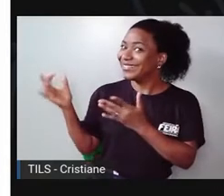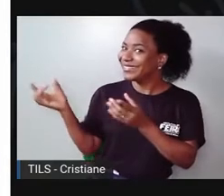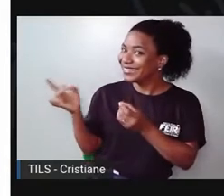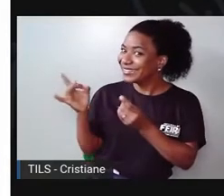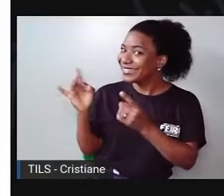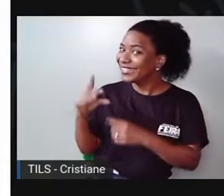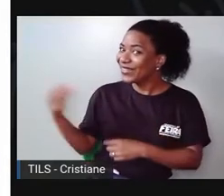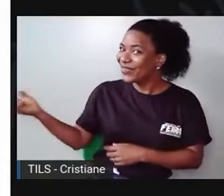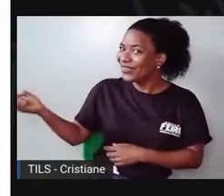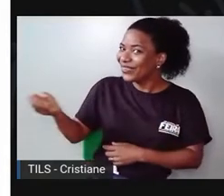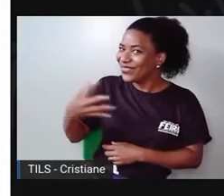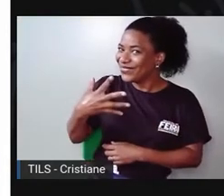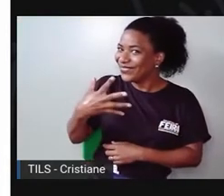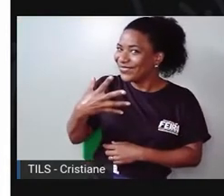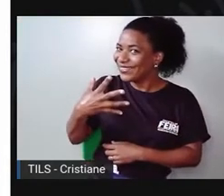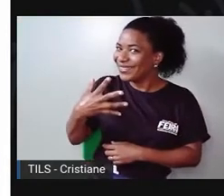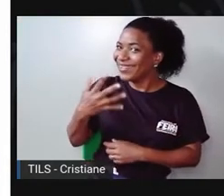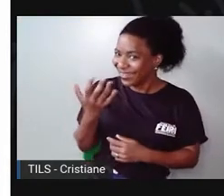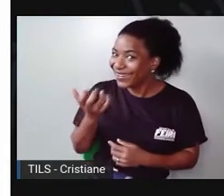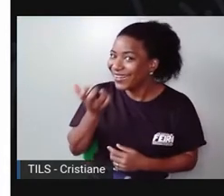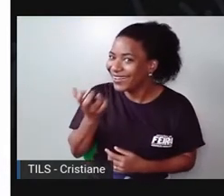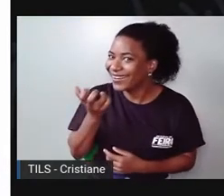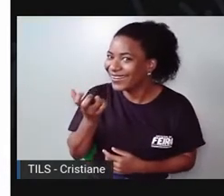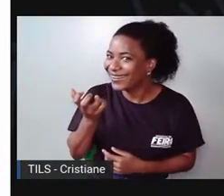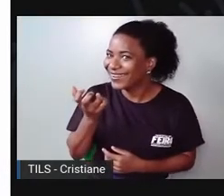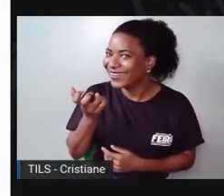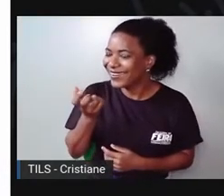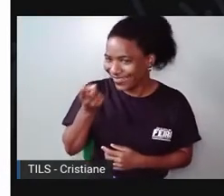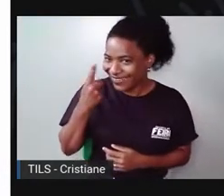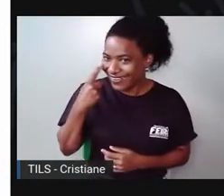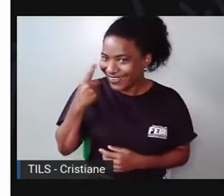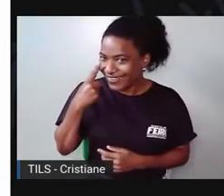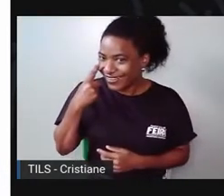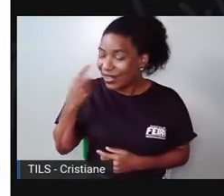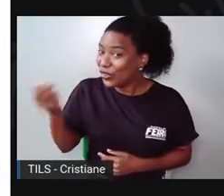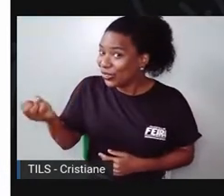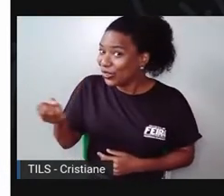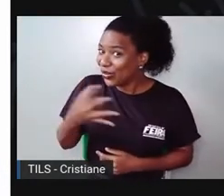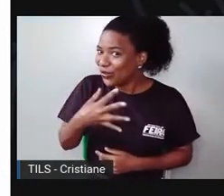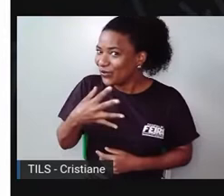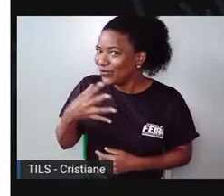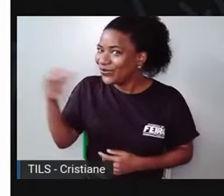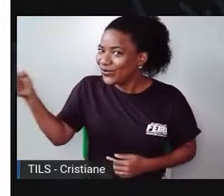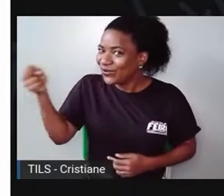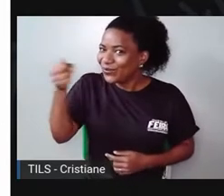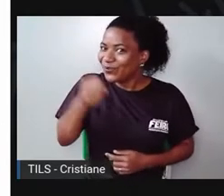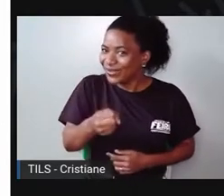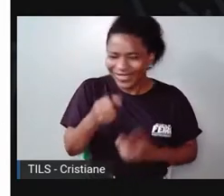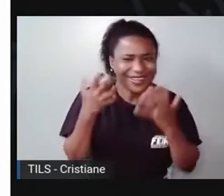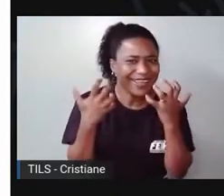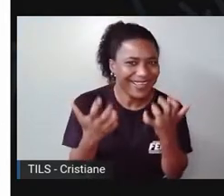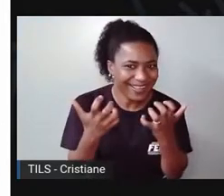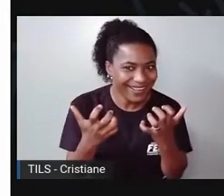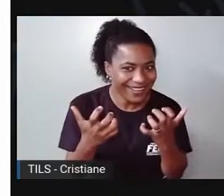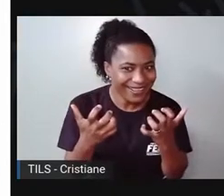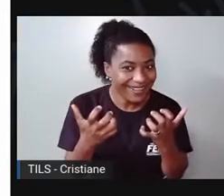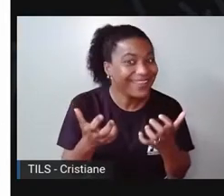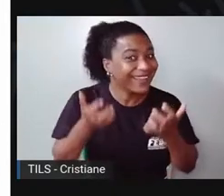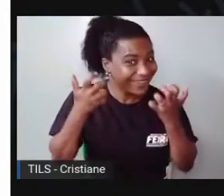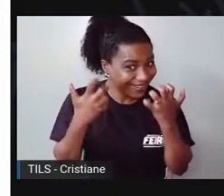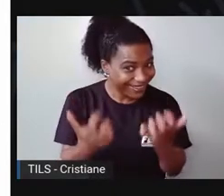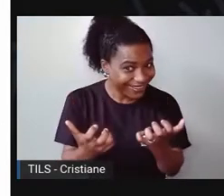novidade? Querem? Ah, não escutei não. Fala mais alto. Ah,